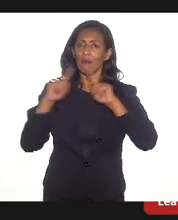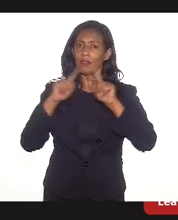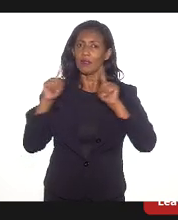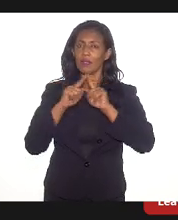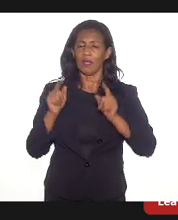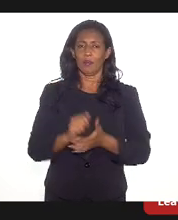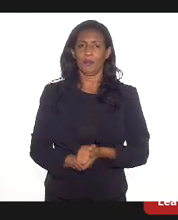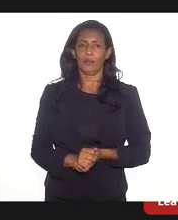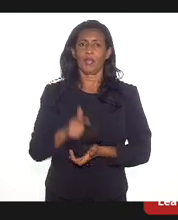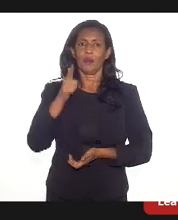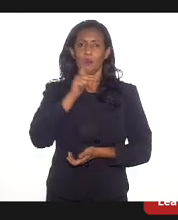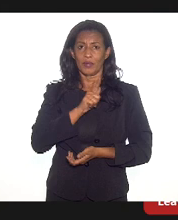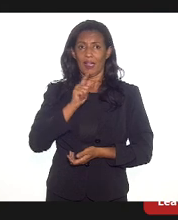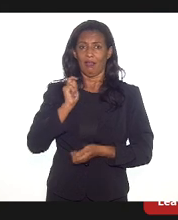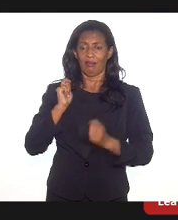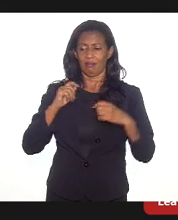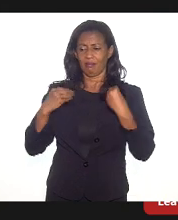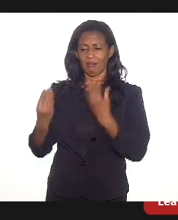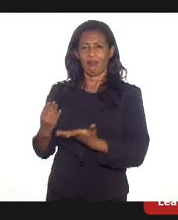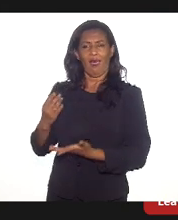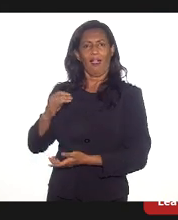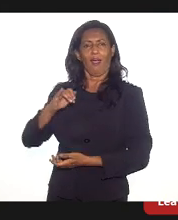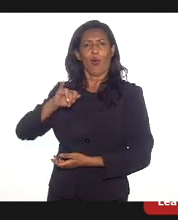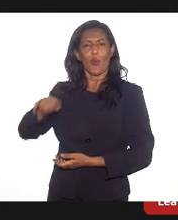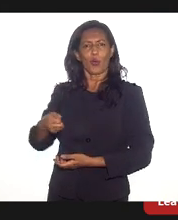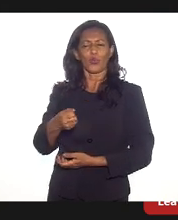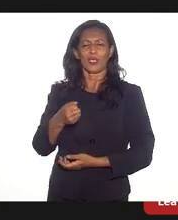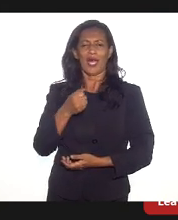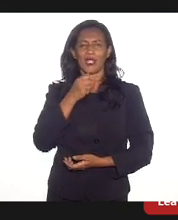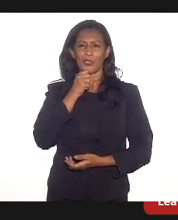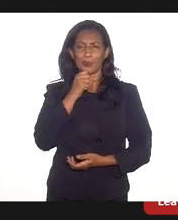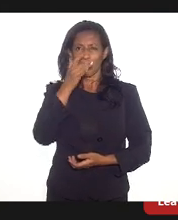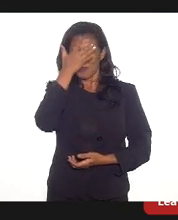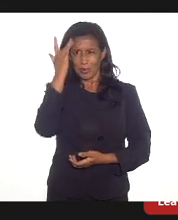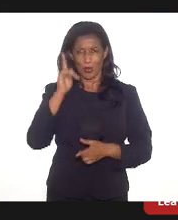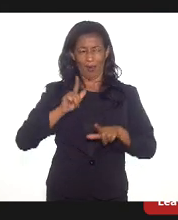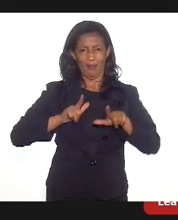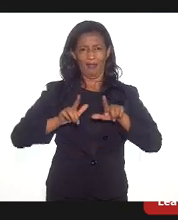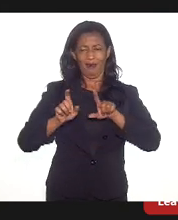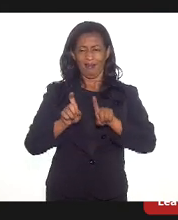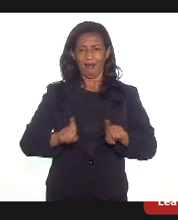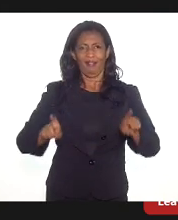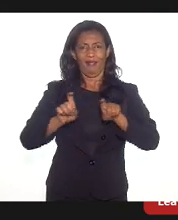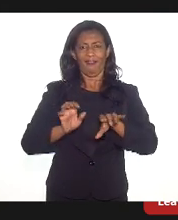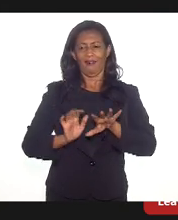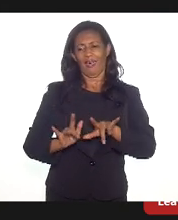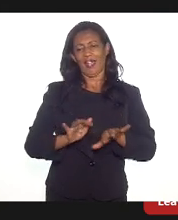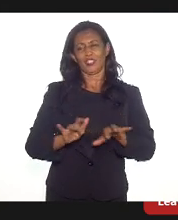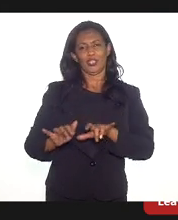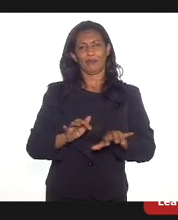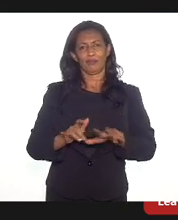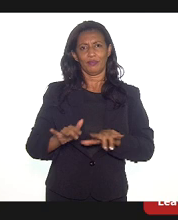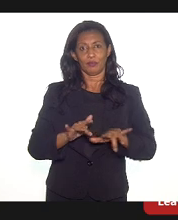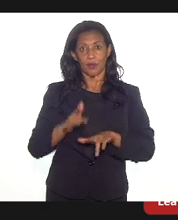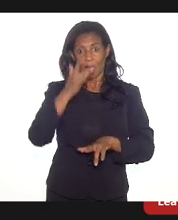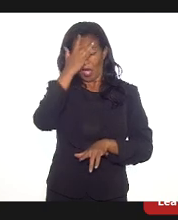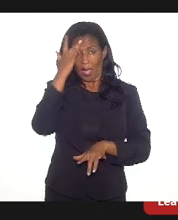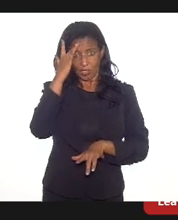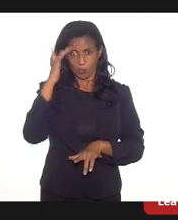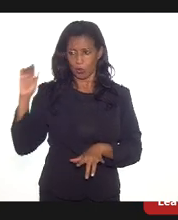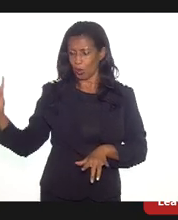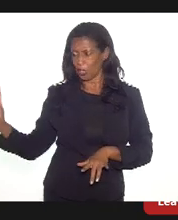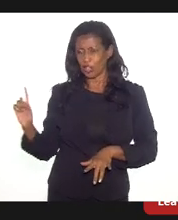conceder oportunidade de emprego para operadores de caixa, muitas pessoas que vão em busca de emprego não sabem fazer